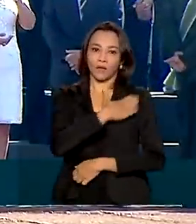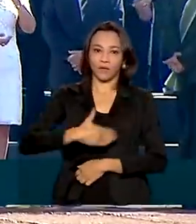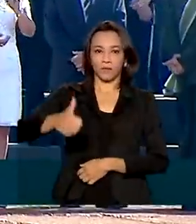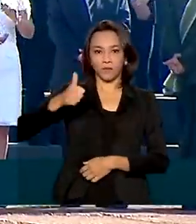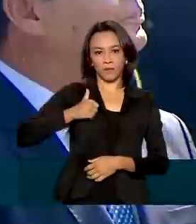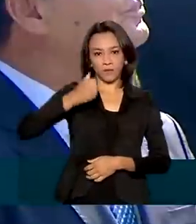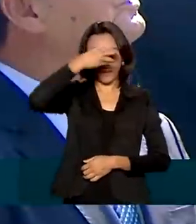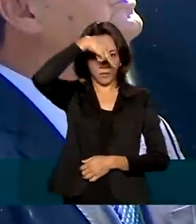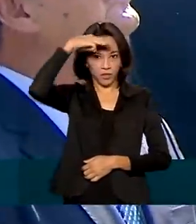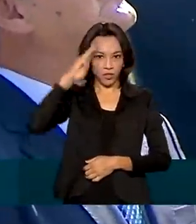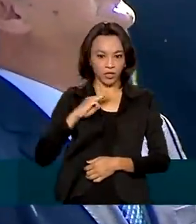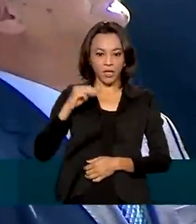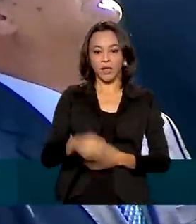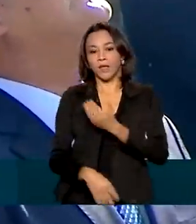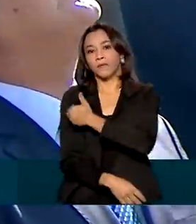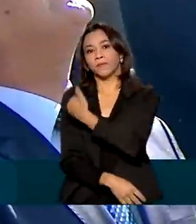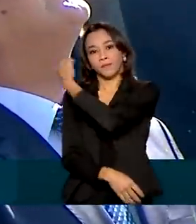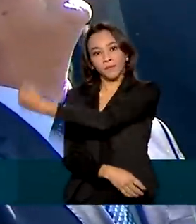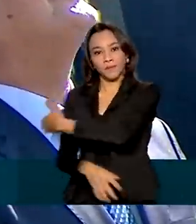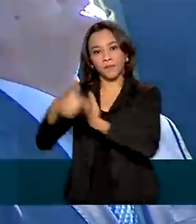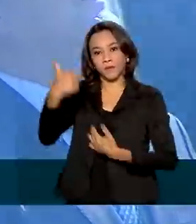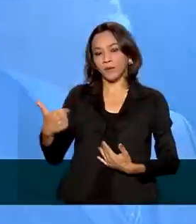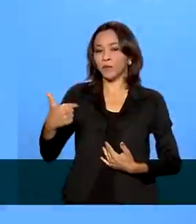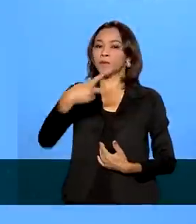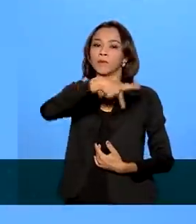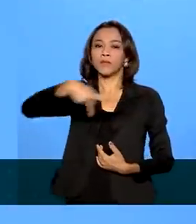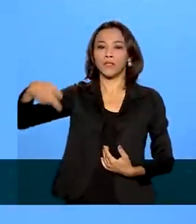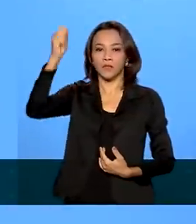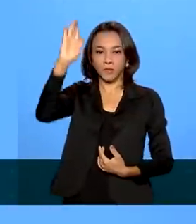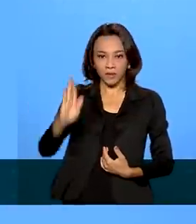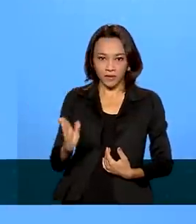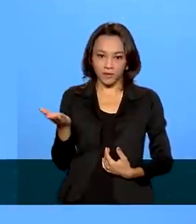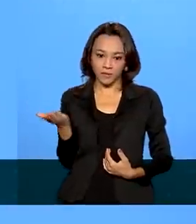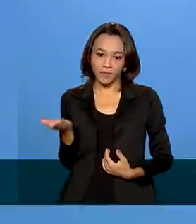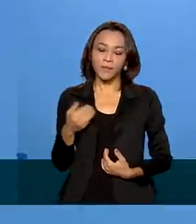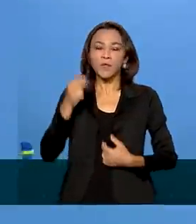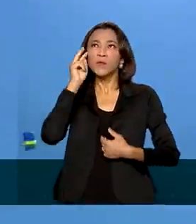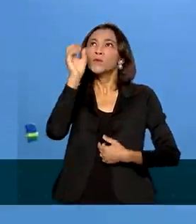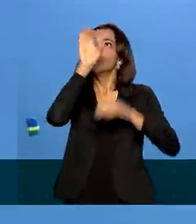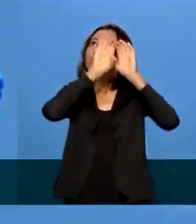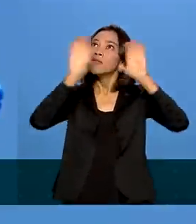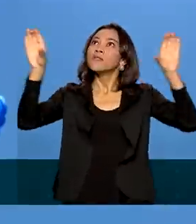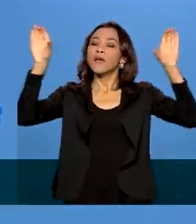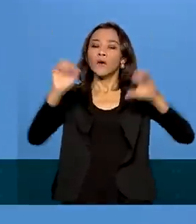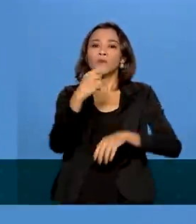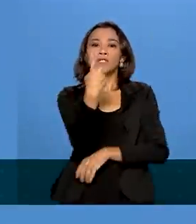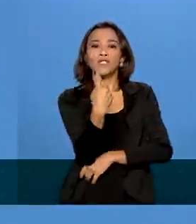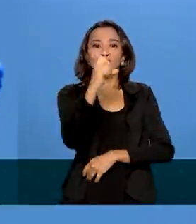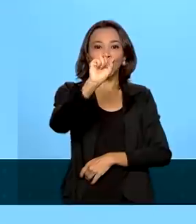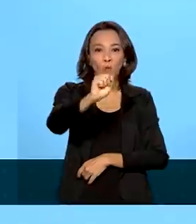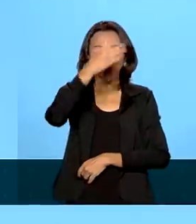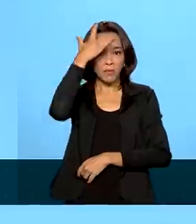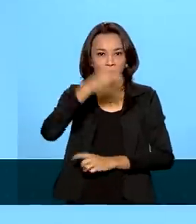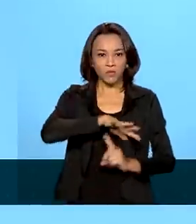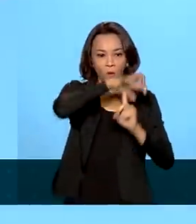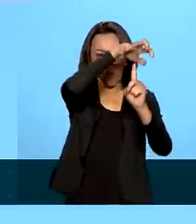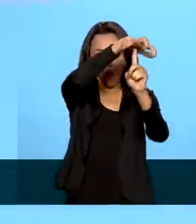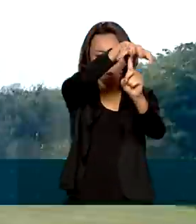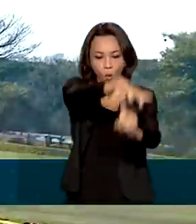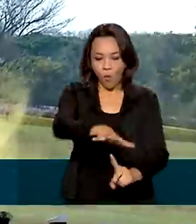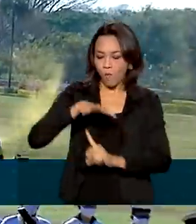Michele Bolsonaro e do vice-presidente, o general Hamilton Mourão. No céu, 18 paraquedistas fizeram manobras